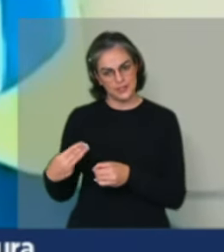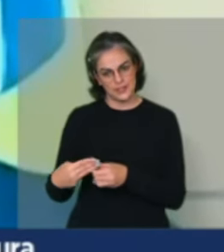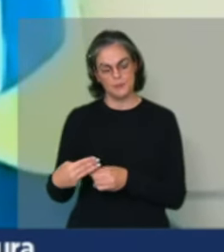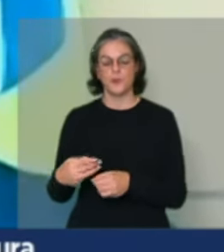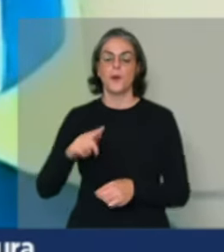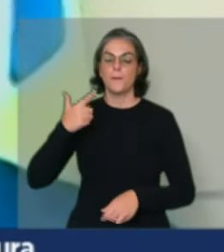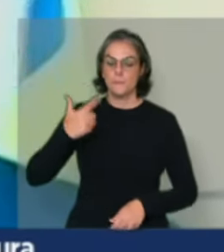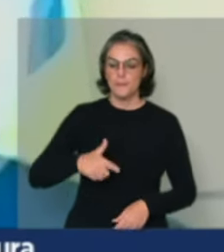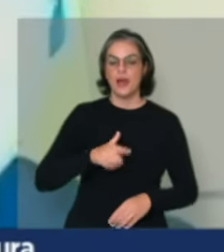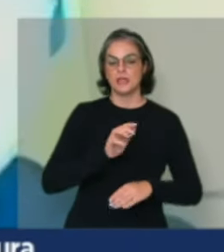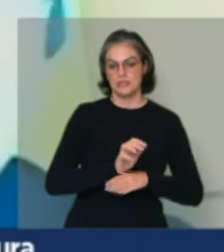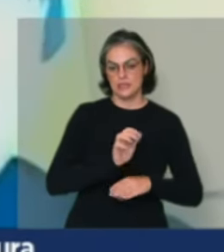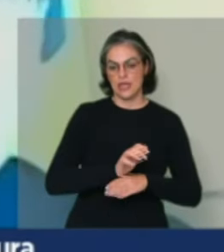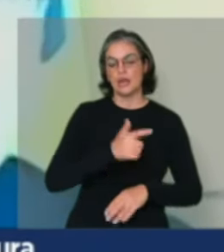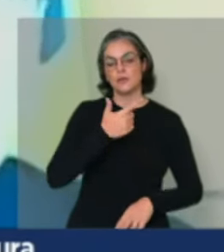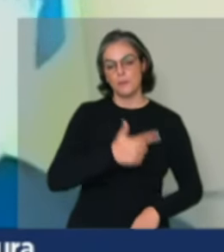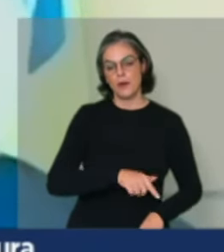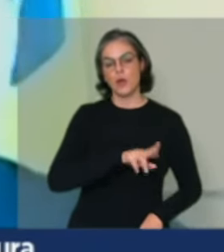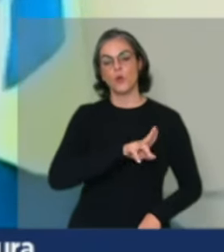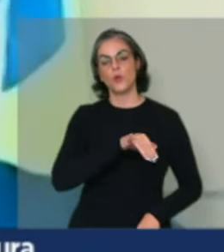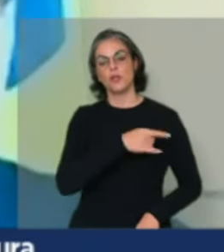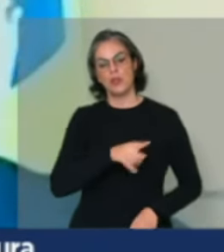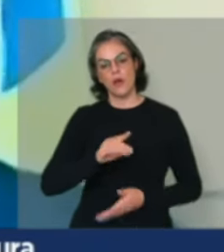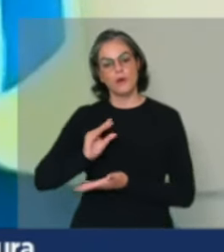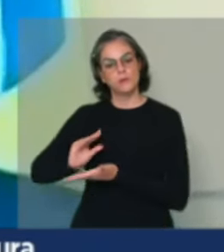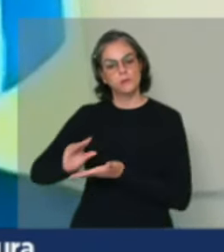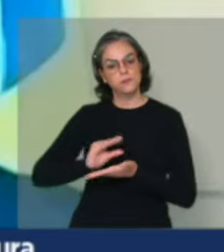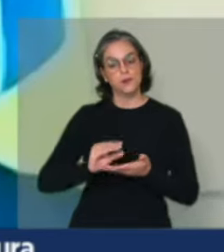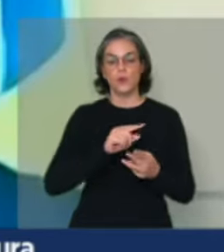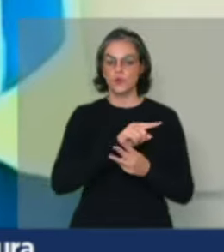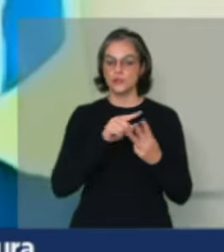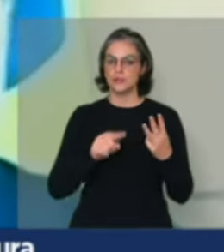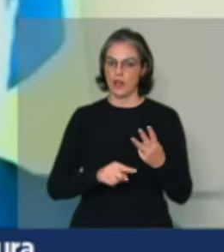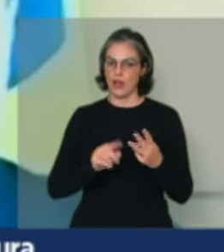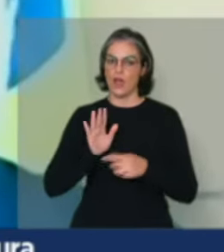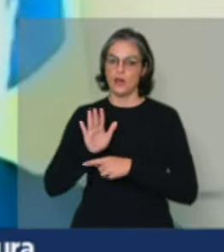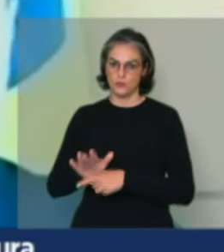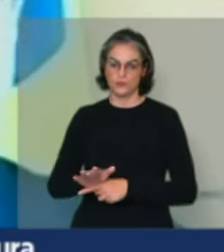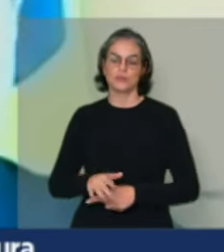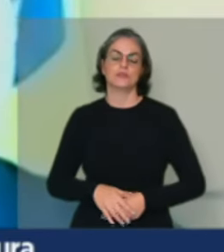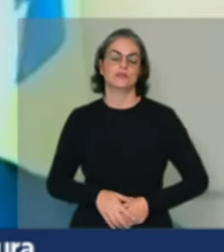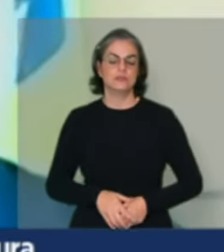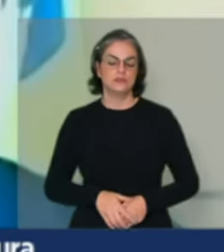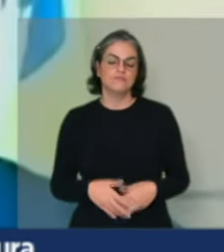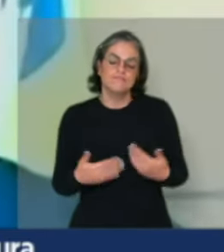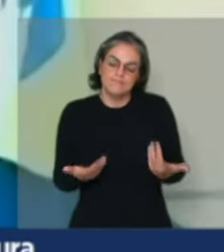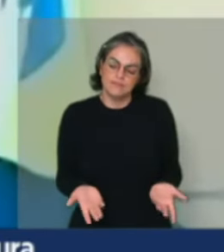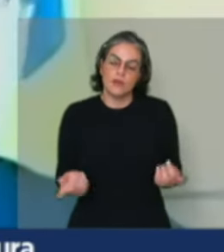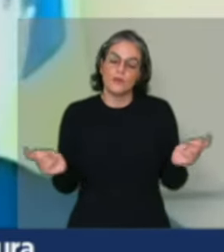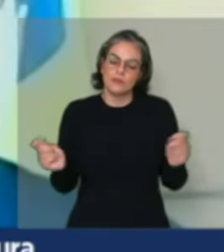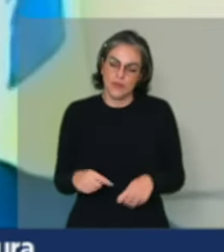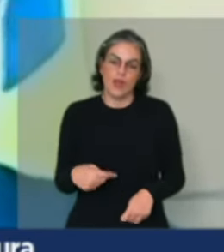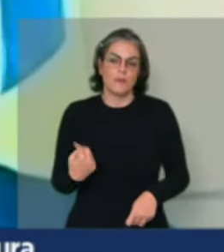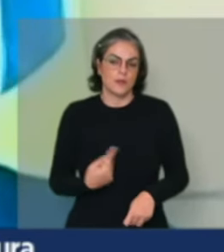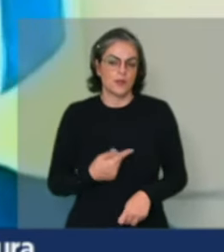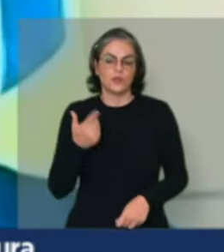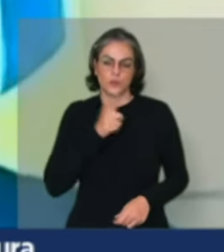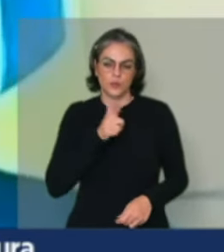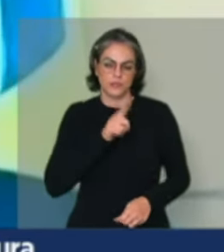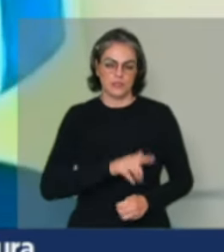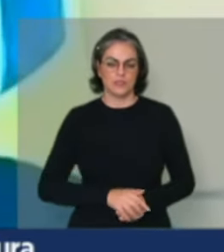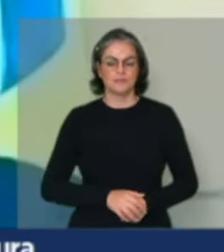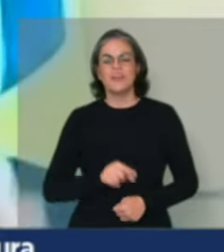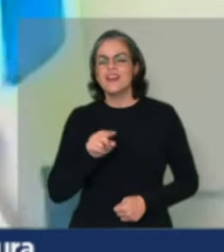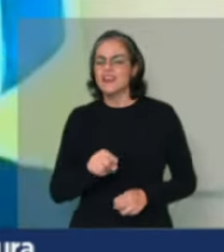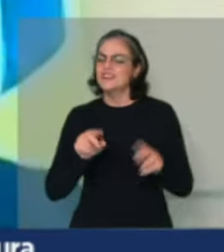outra e a União com a outra parte. Então, os três entes federativos estão envolvidos. Assim, nós vamos conseguir. Esse é um tema, Heitor, que eu